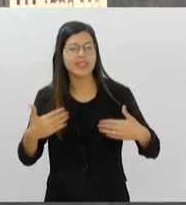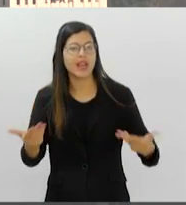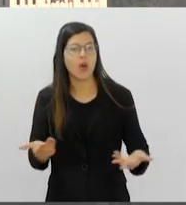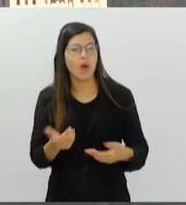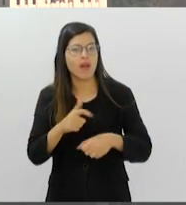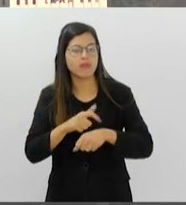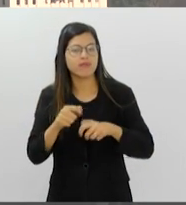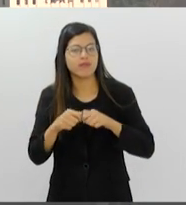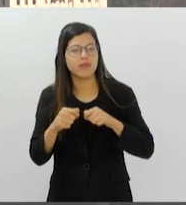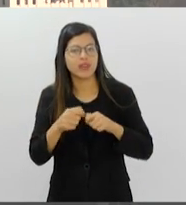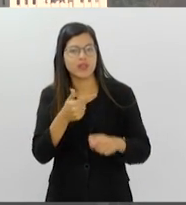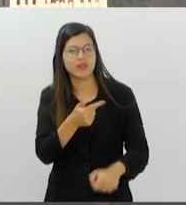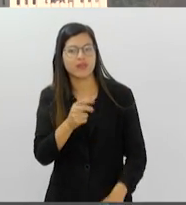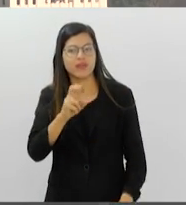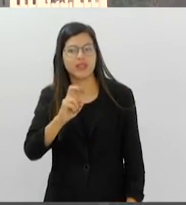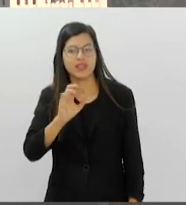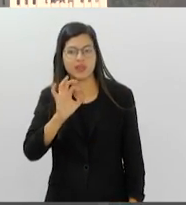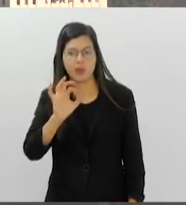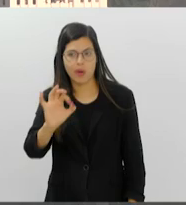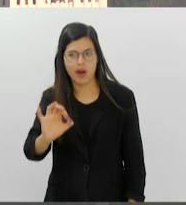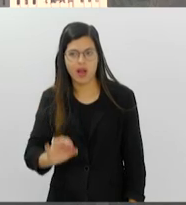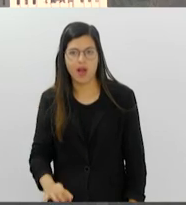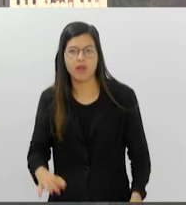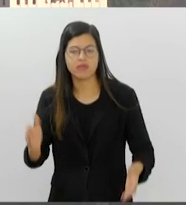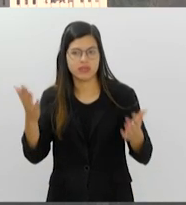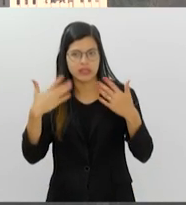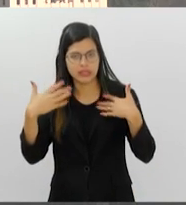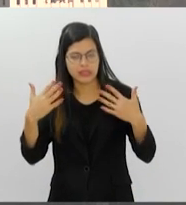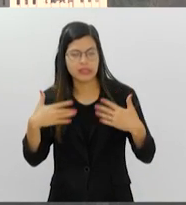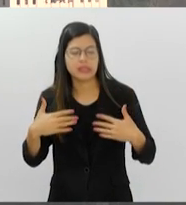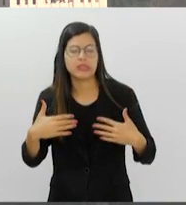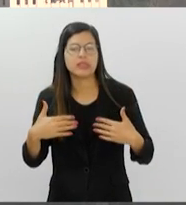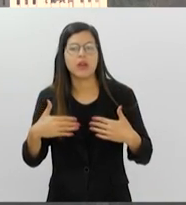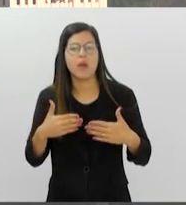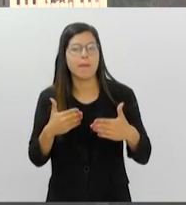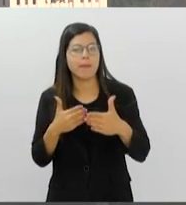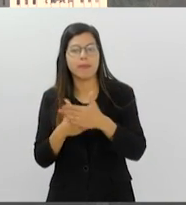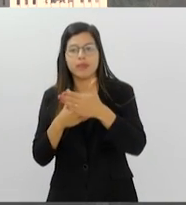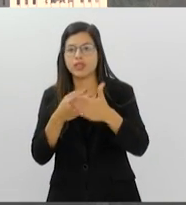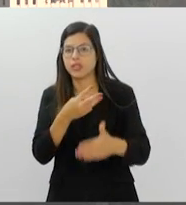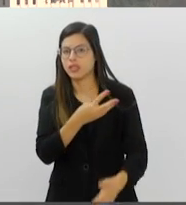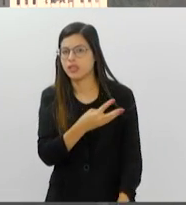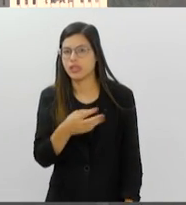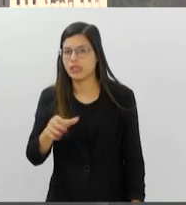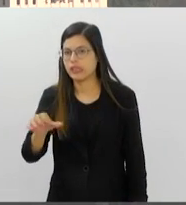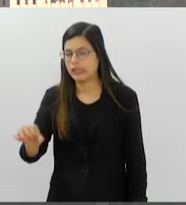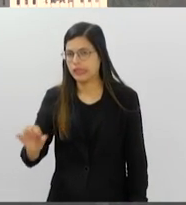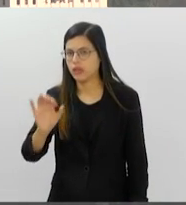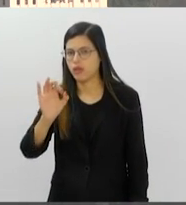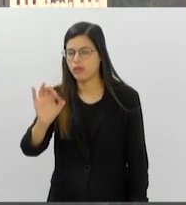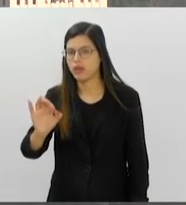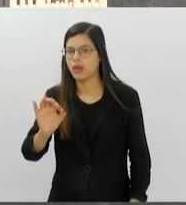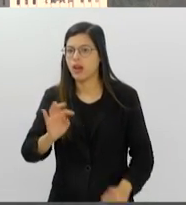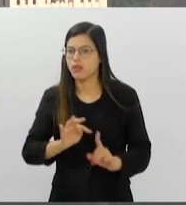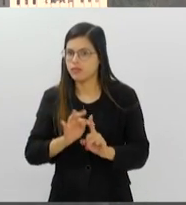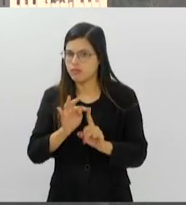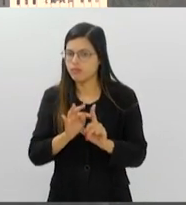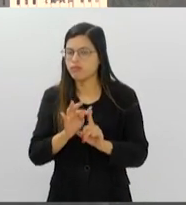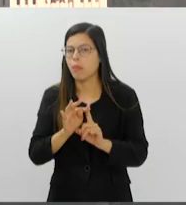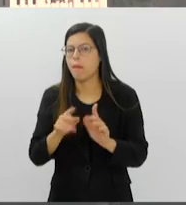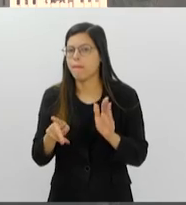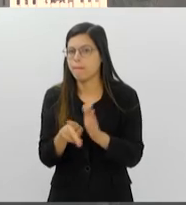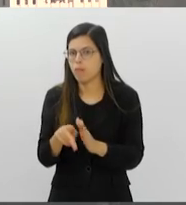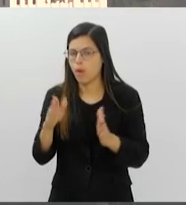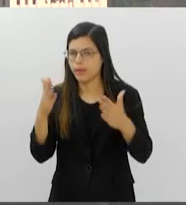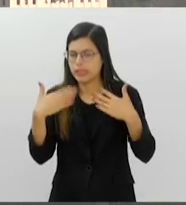25 graus, muito calor já. A máxima prevista para hoje é de 39 graus e a temperatura de verão vai